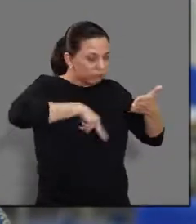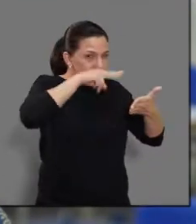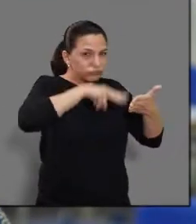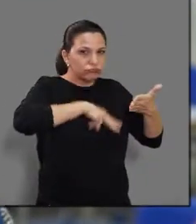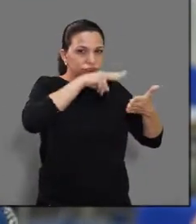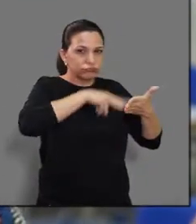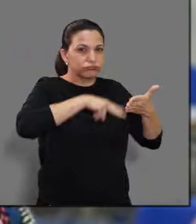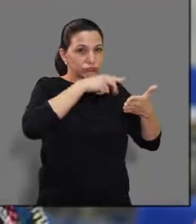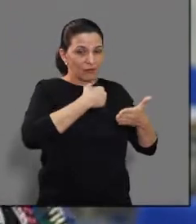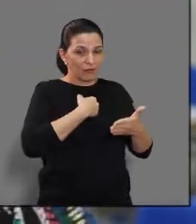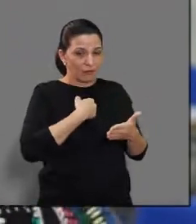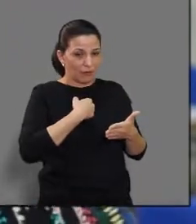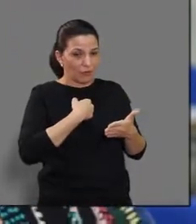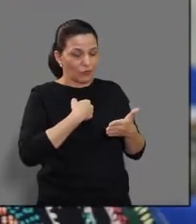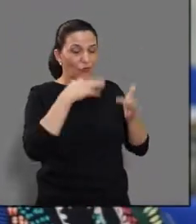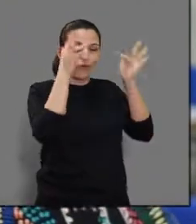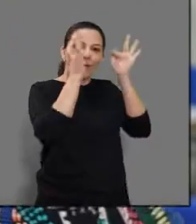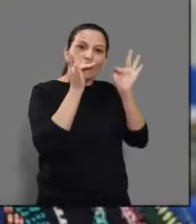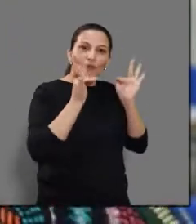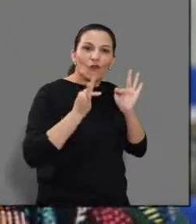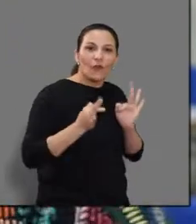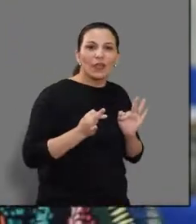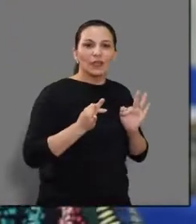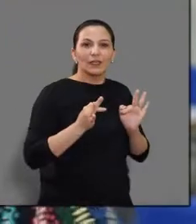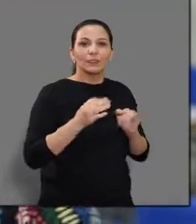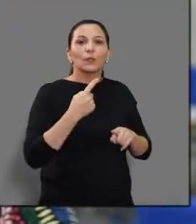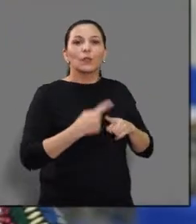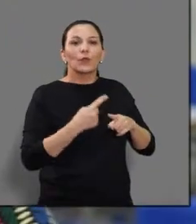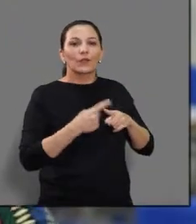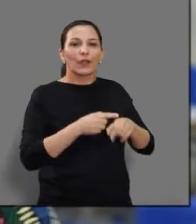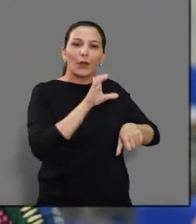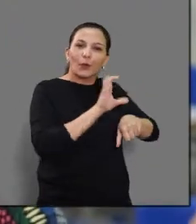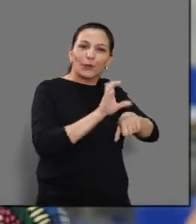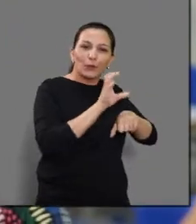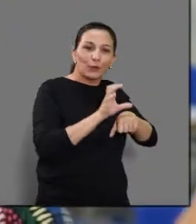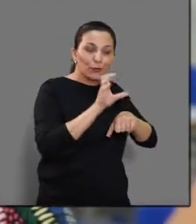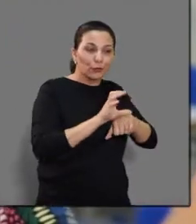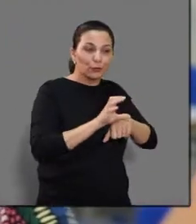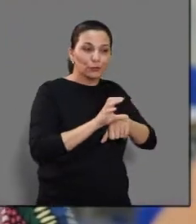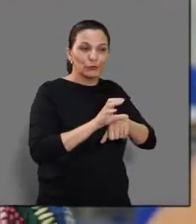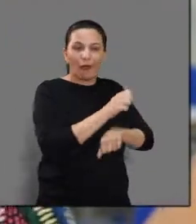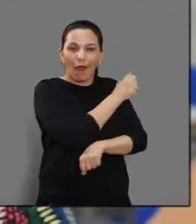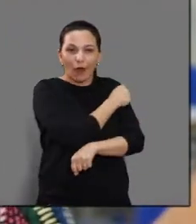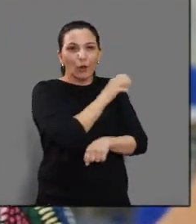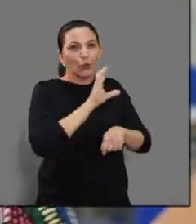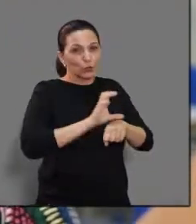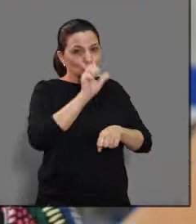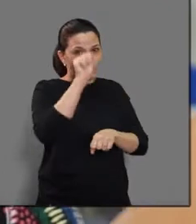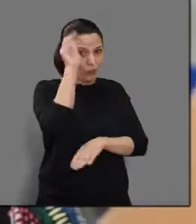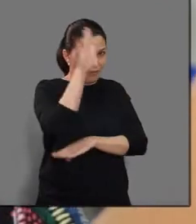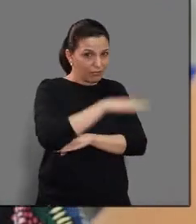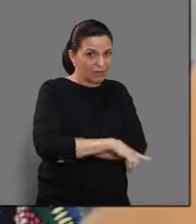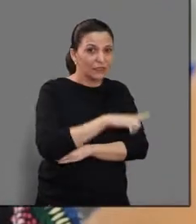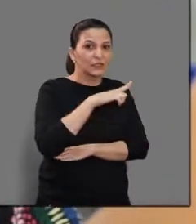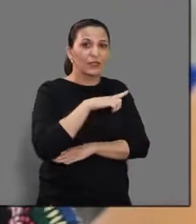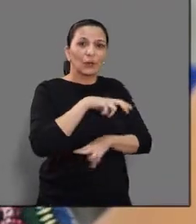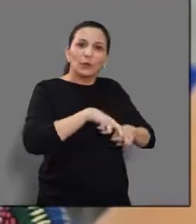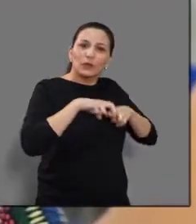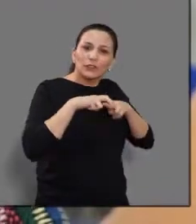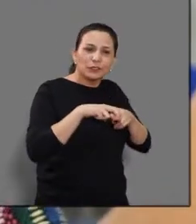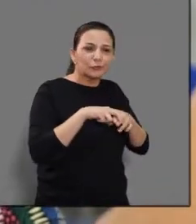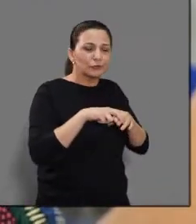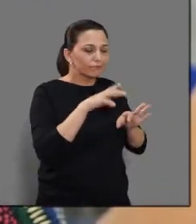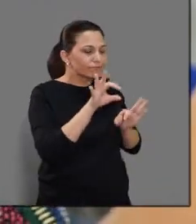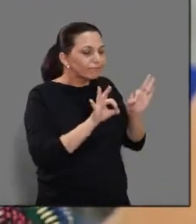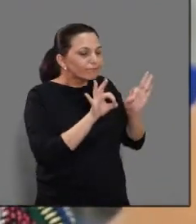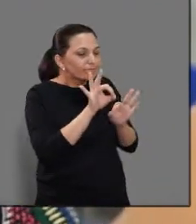eles, como eles fazem cursos à tarde, eles tiveram que, assim, organizar o horário deles.